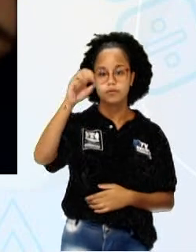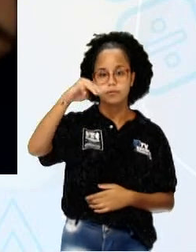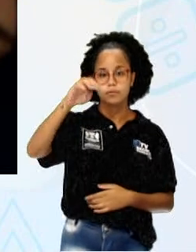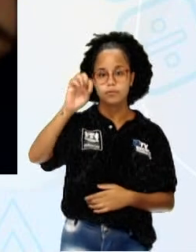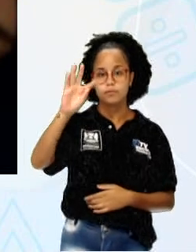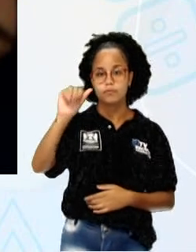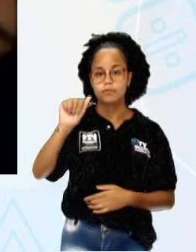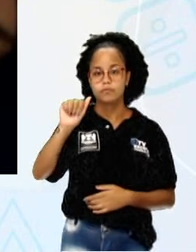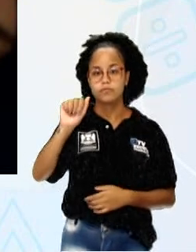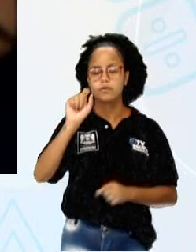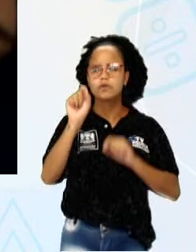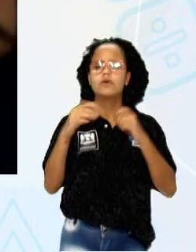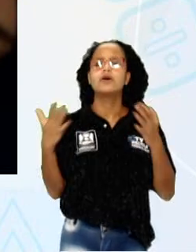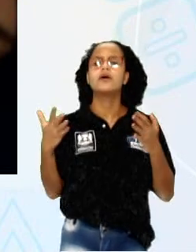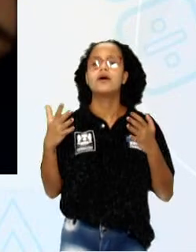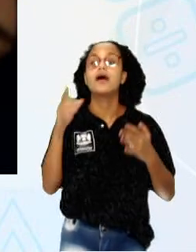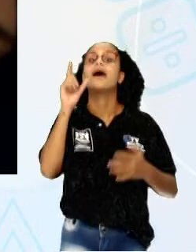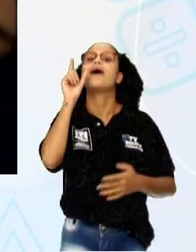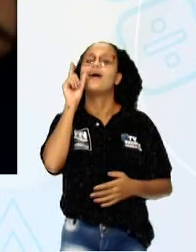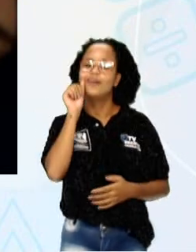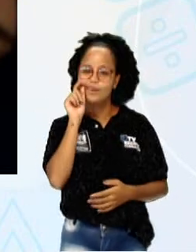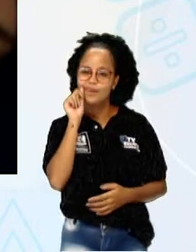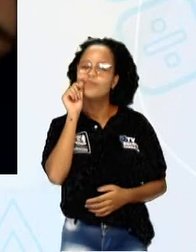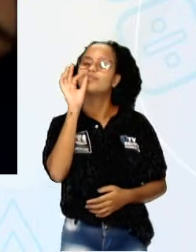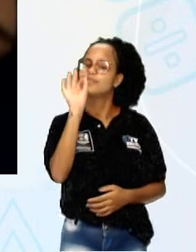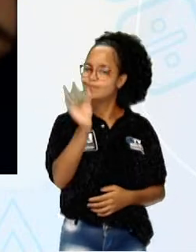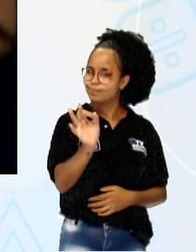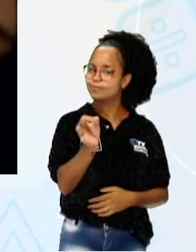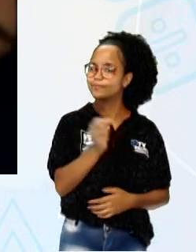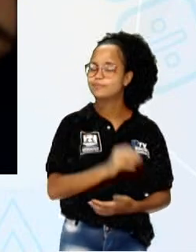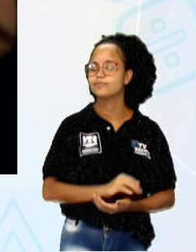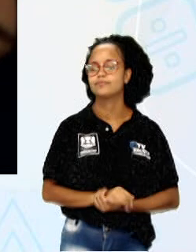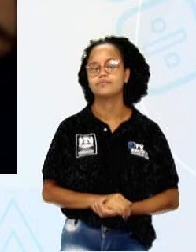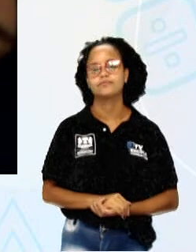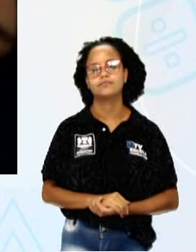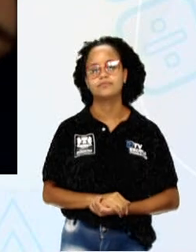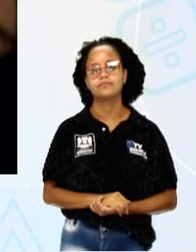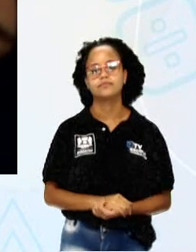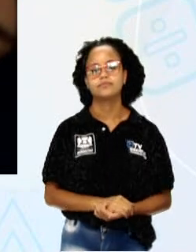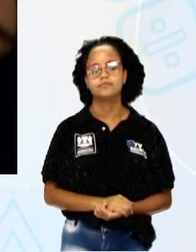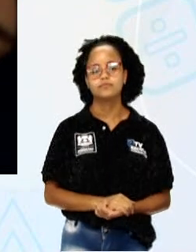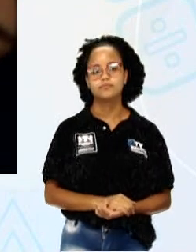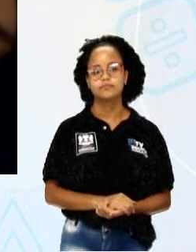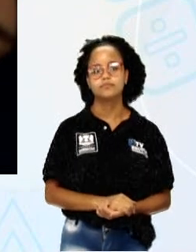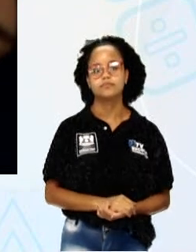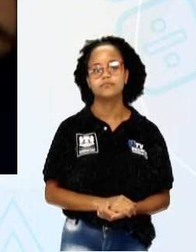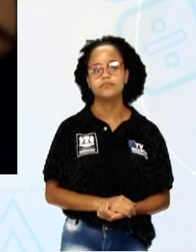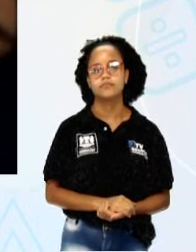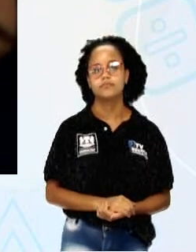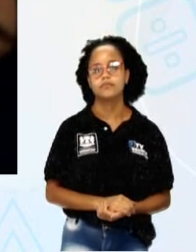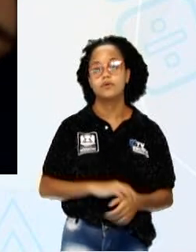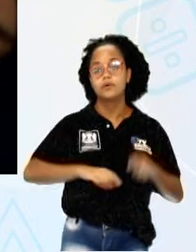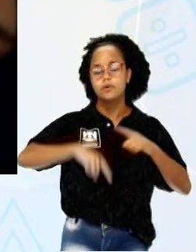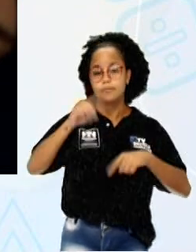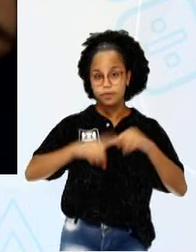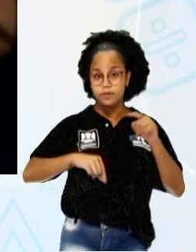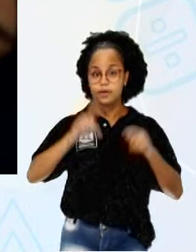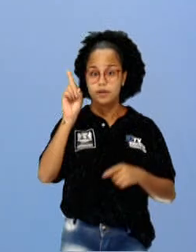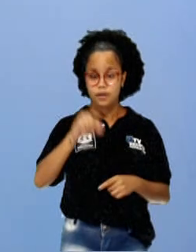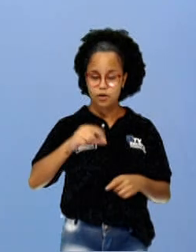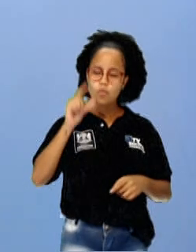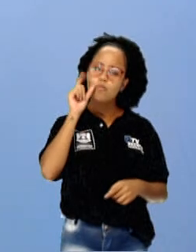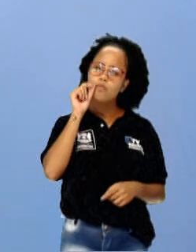Quem aí disse lápis? Quem falou lápis acertou. E a matéria é o grafite.